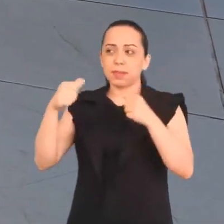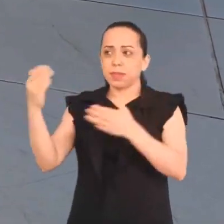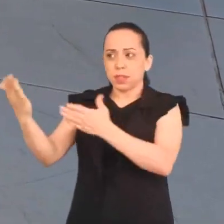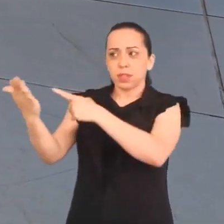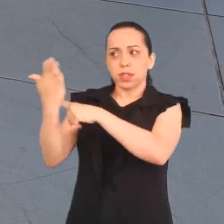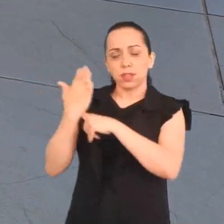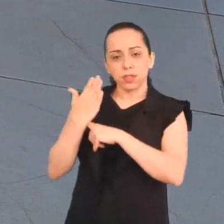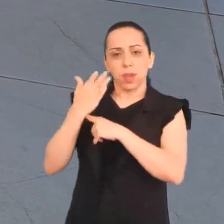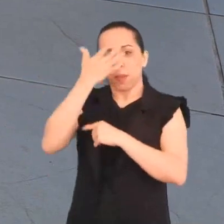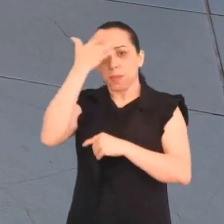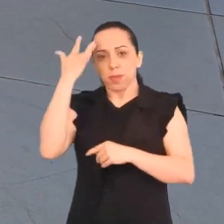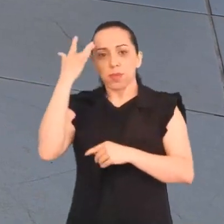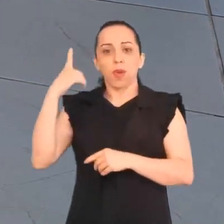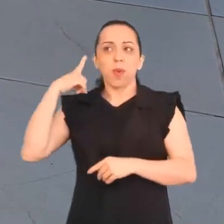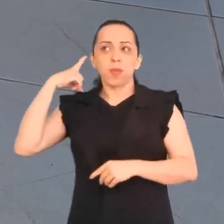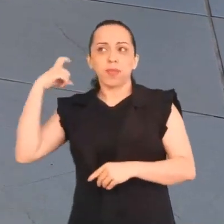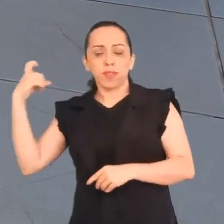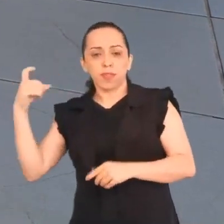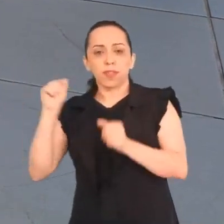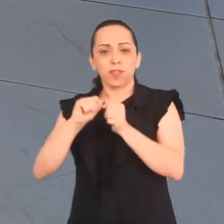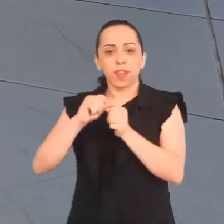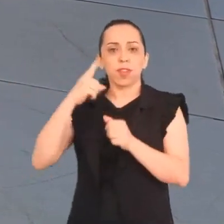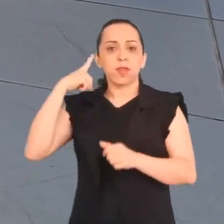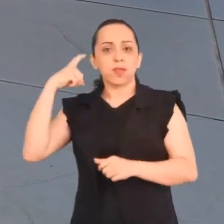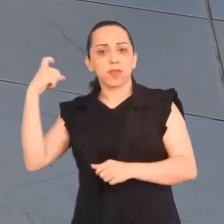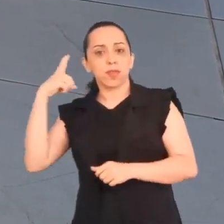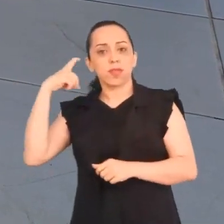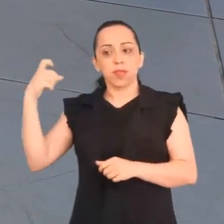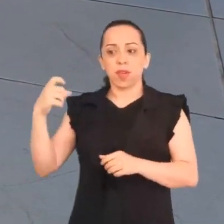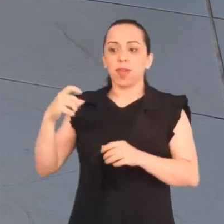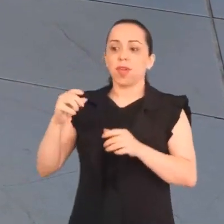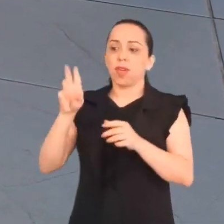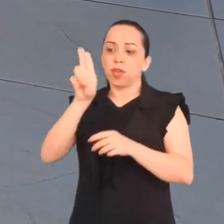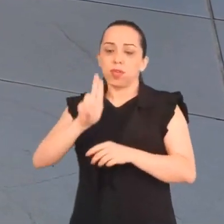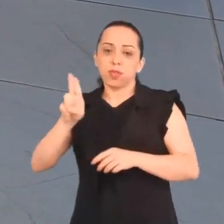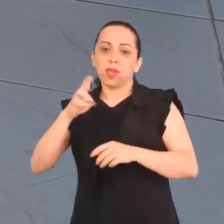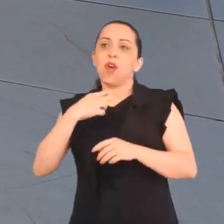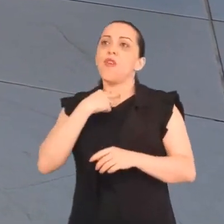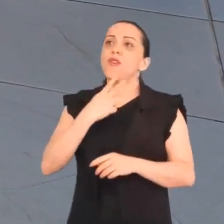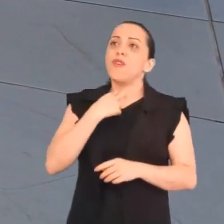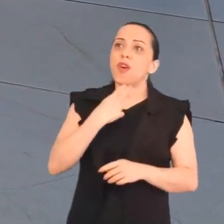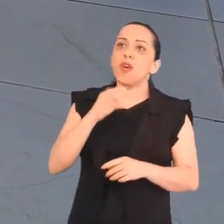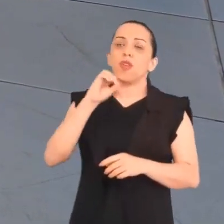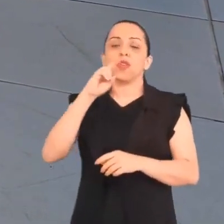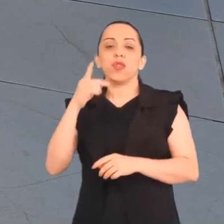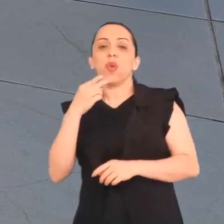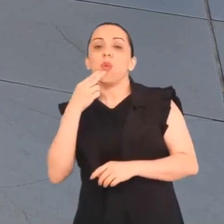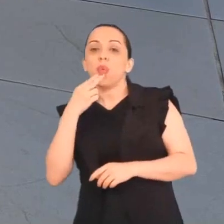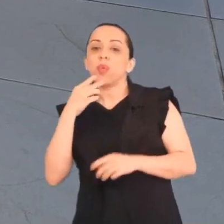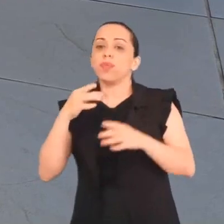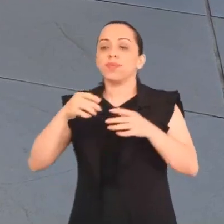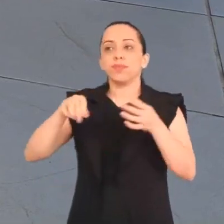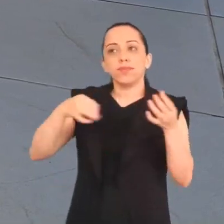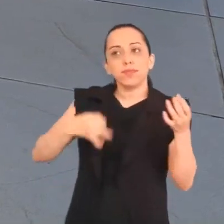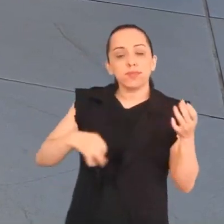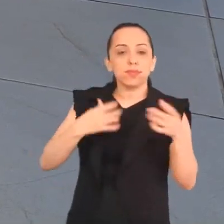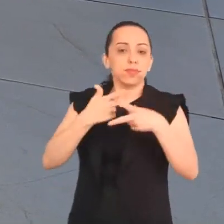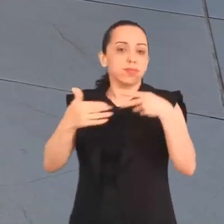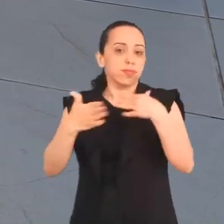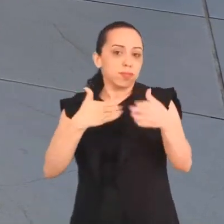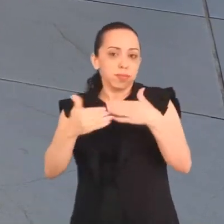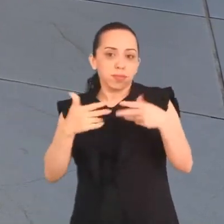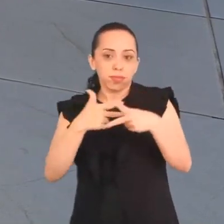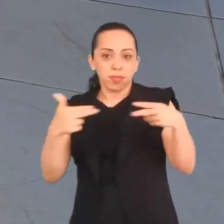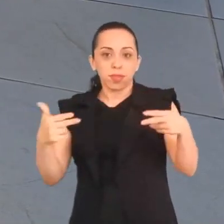Você deverá convidar alguém para emitir os sons para você, através de um instrumento, voz ou a subir.